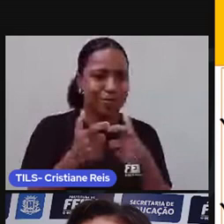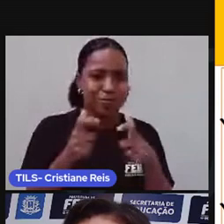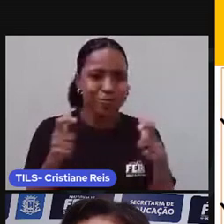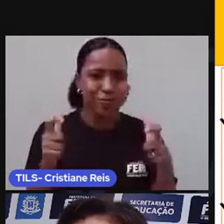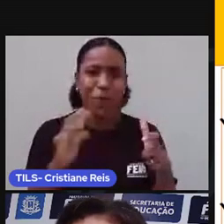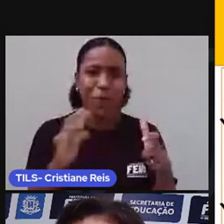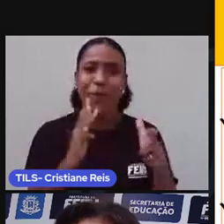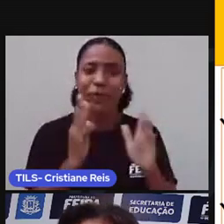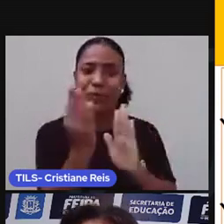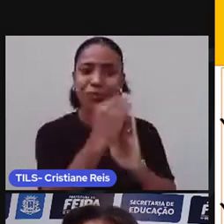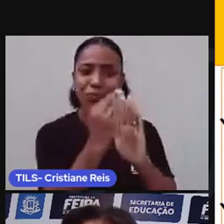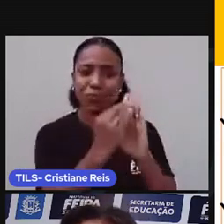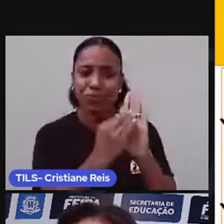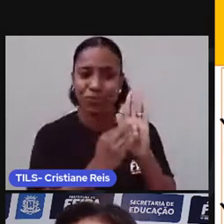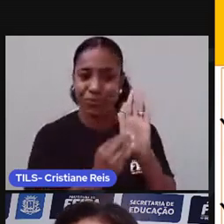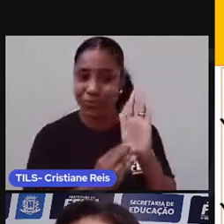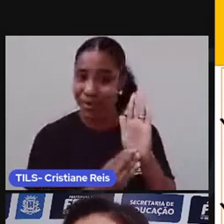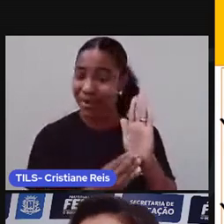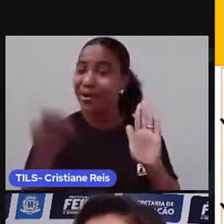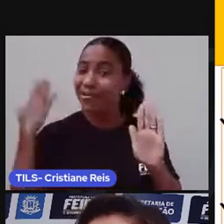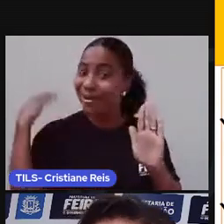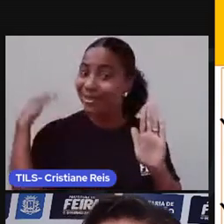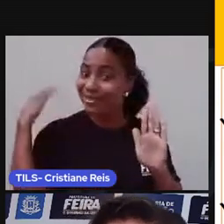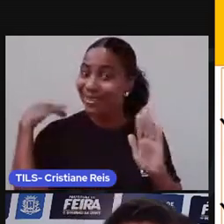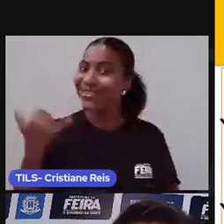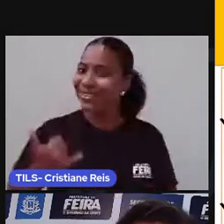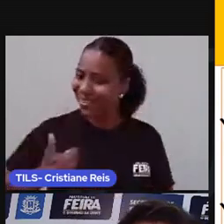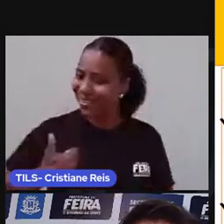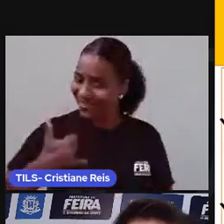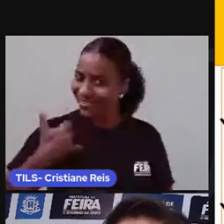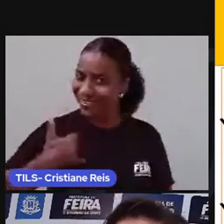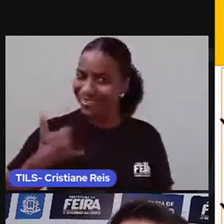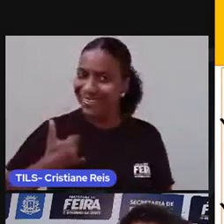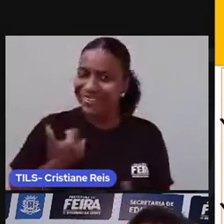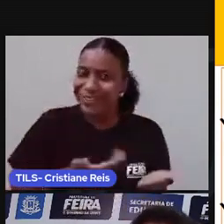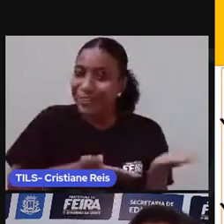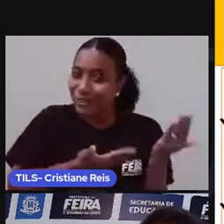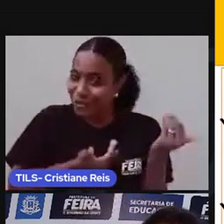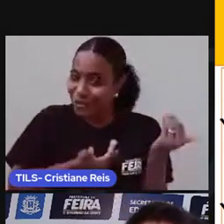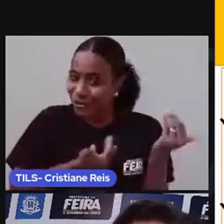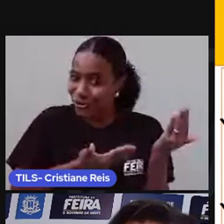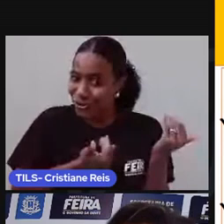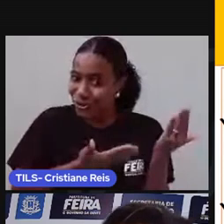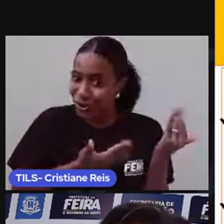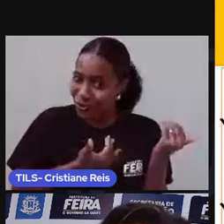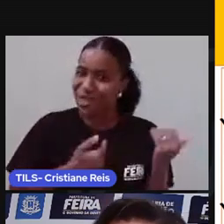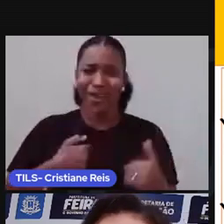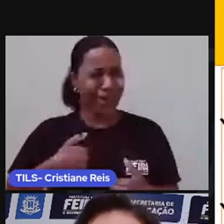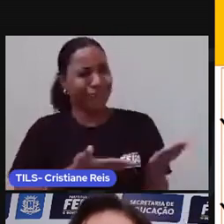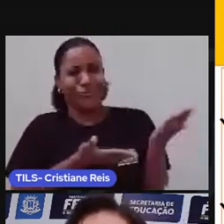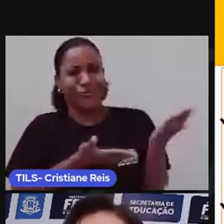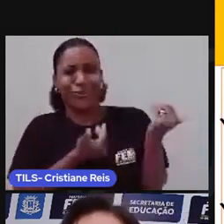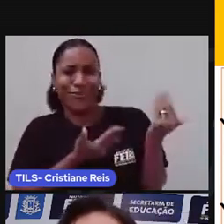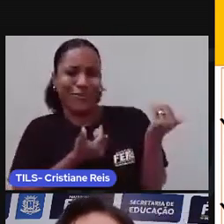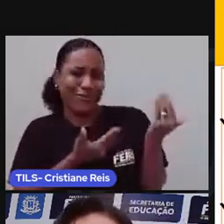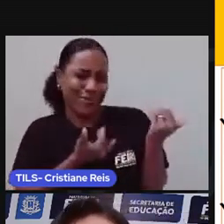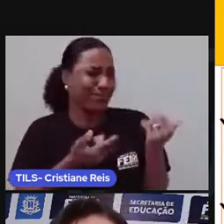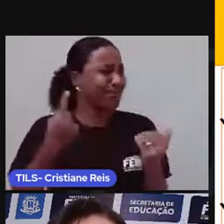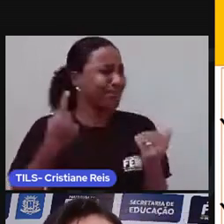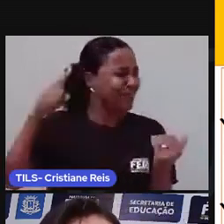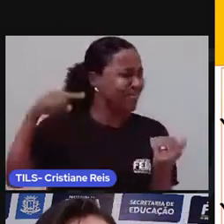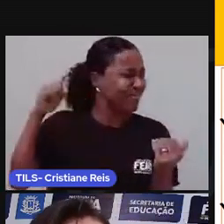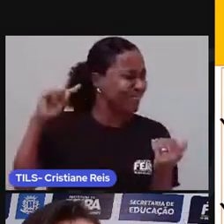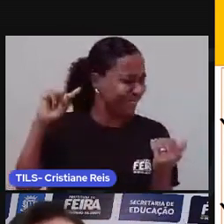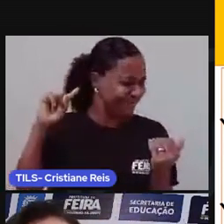Quando eu tinha a idade de vocês, e não tem muito tempo assim, porque a Pro é super mega jovem, no meu